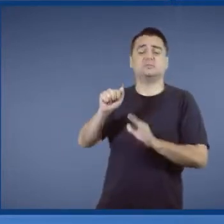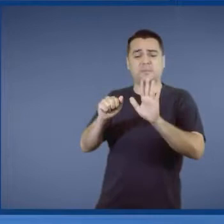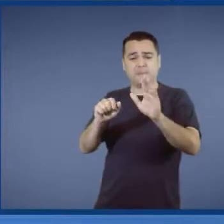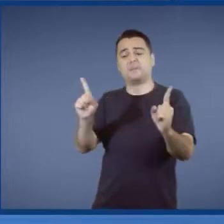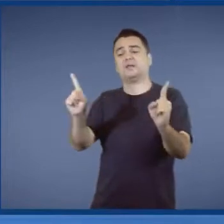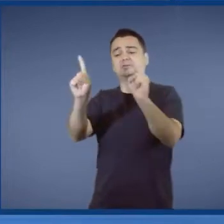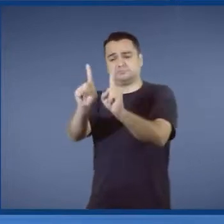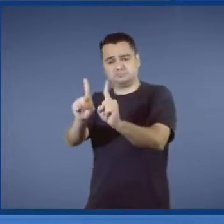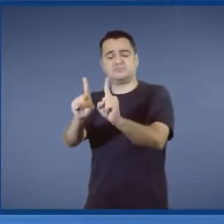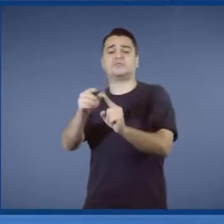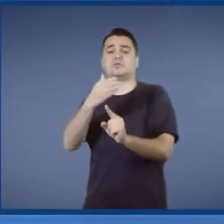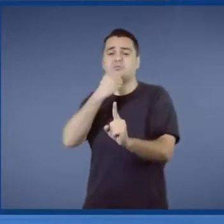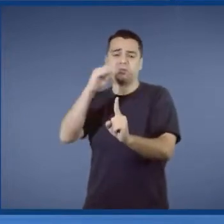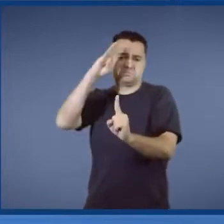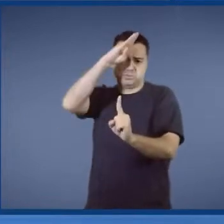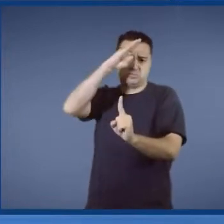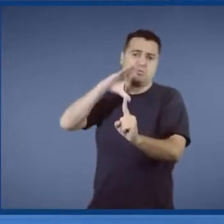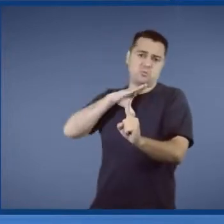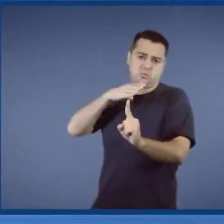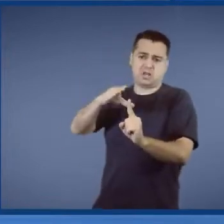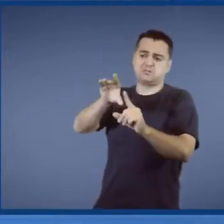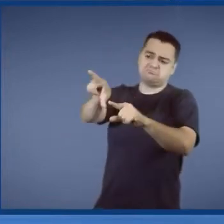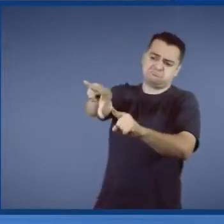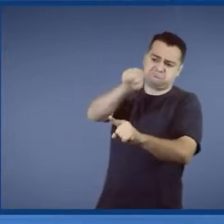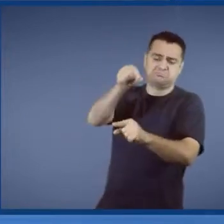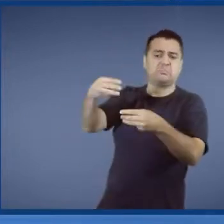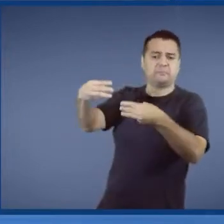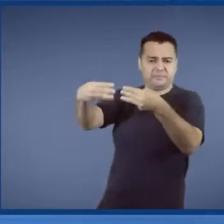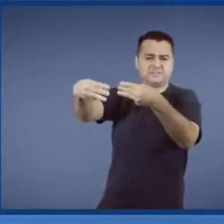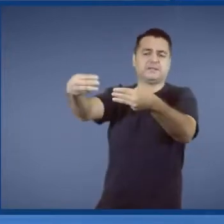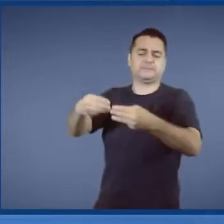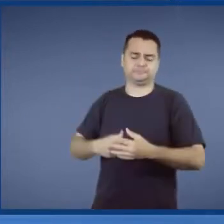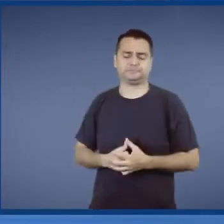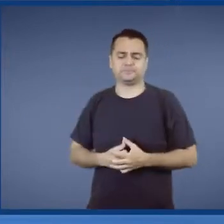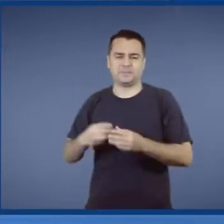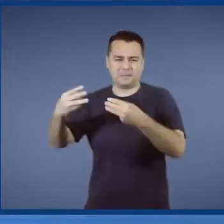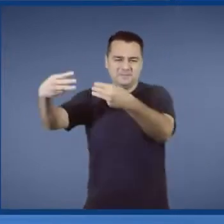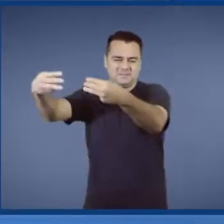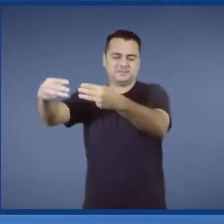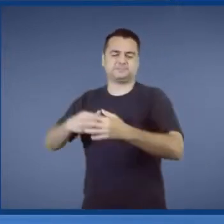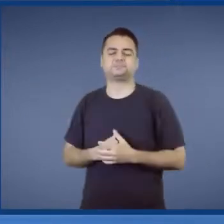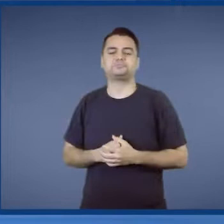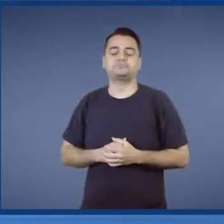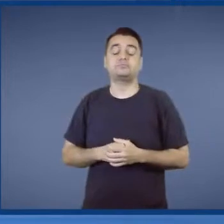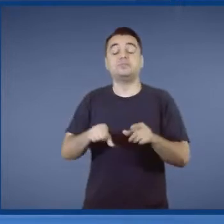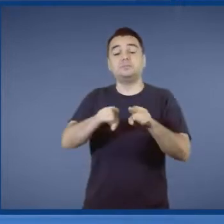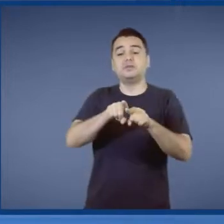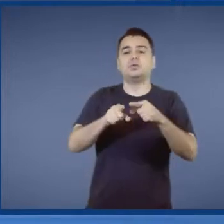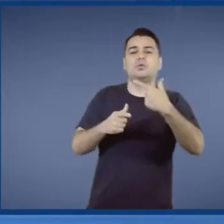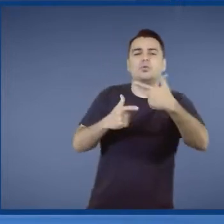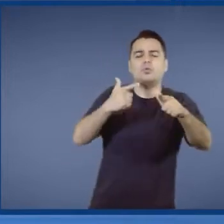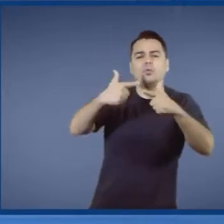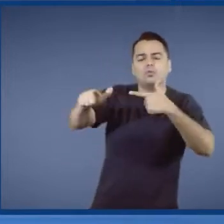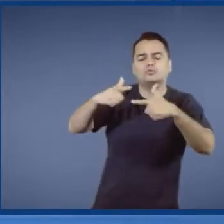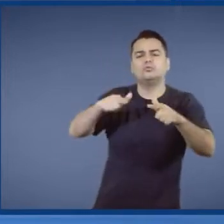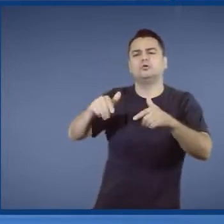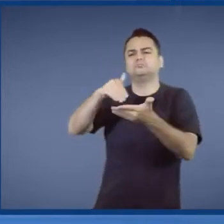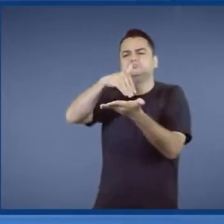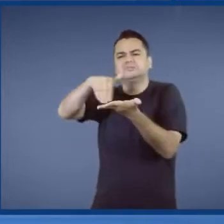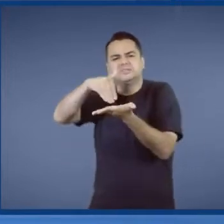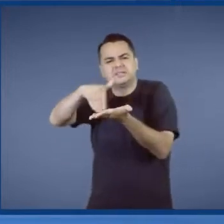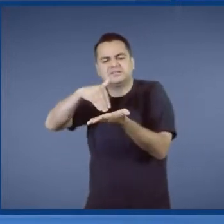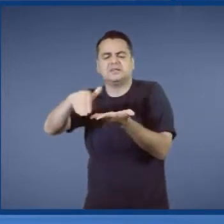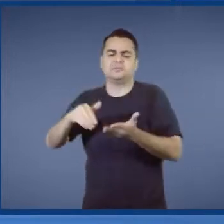ministério estaria distribuído a um partido, com certeza. A outros partidários, secretários seriam, de